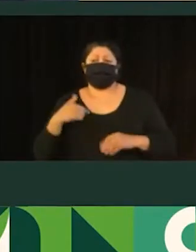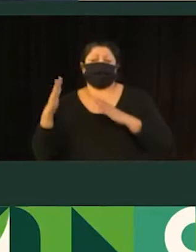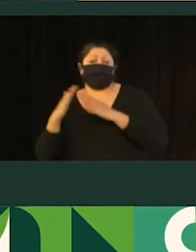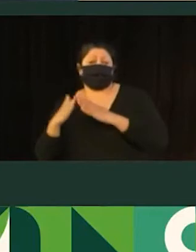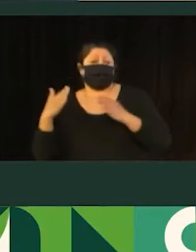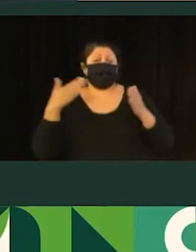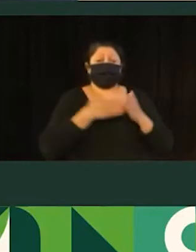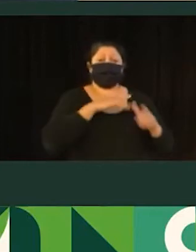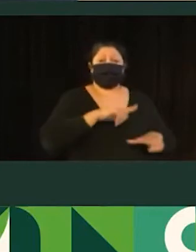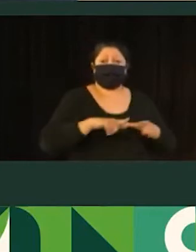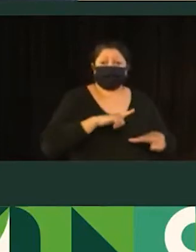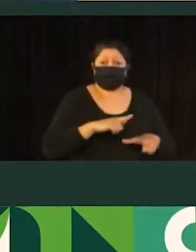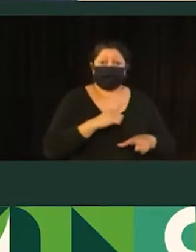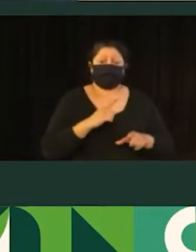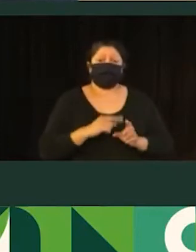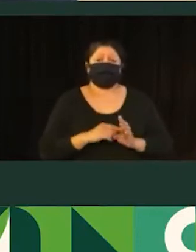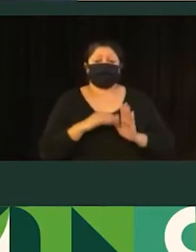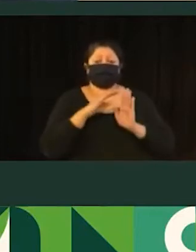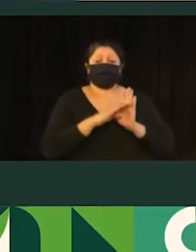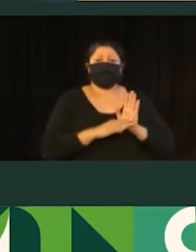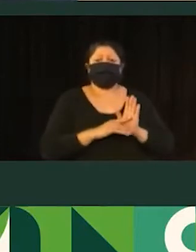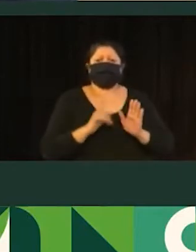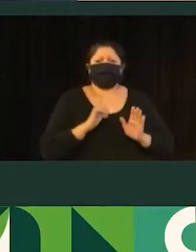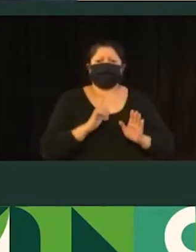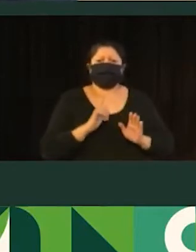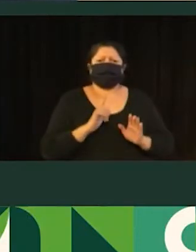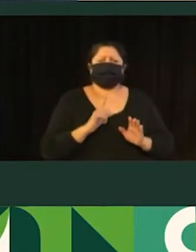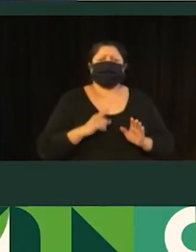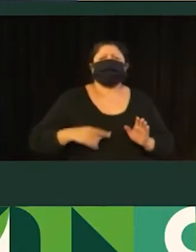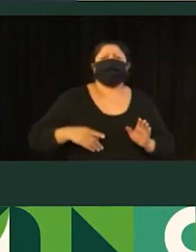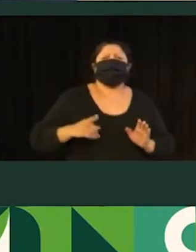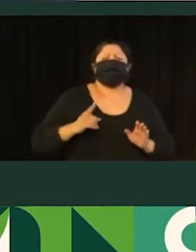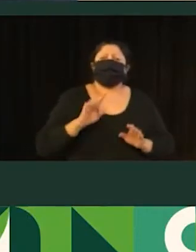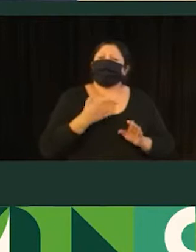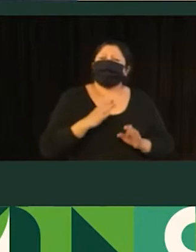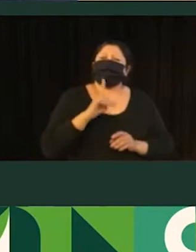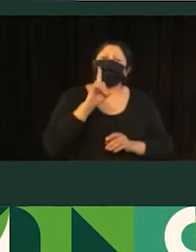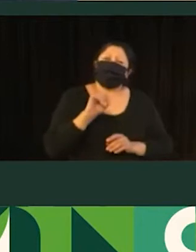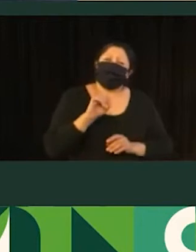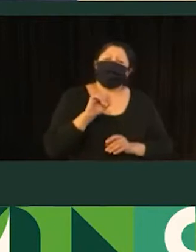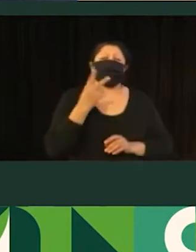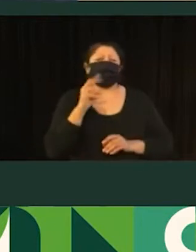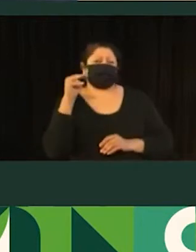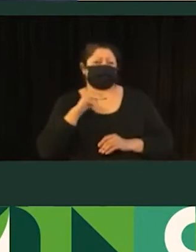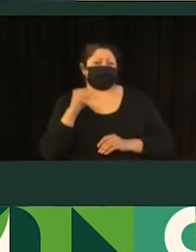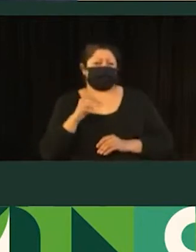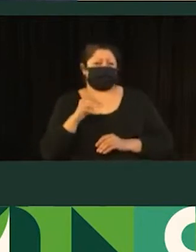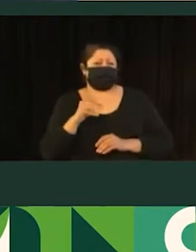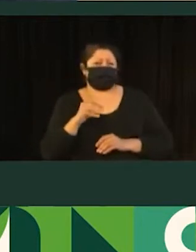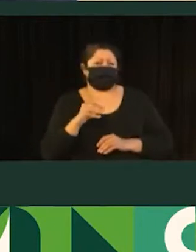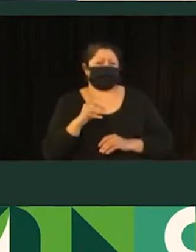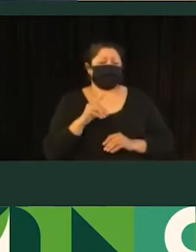para o trabalho? Então, dizem uma concentração de viagens na faixa de 10 a 20 minutos, corroborando com a